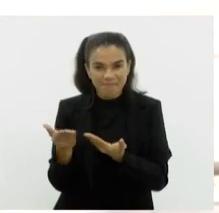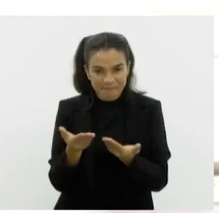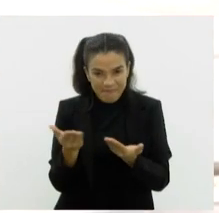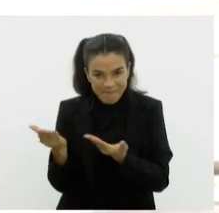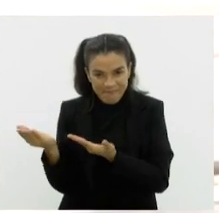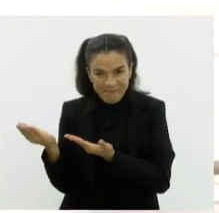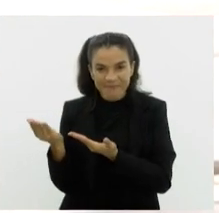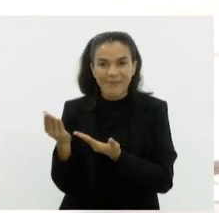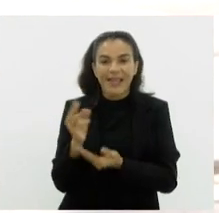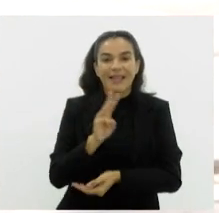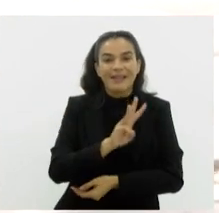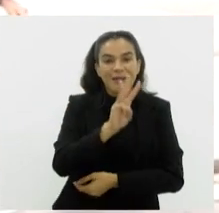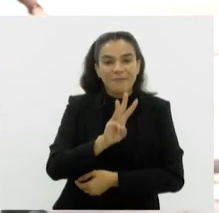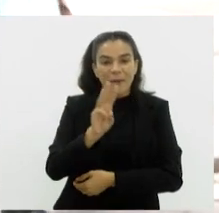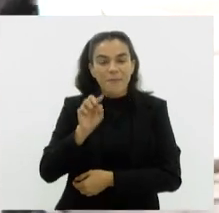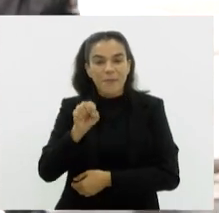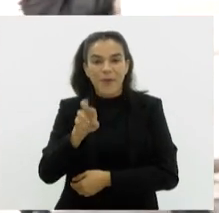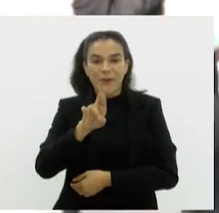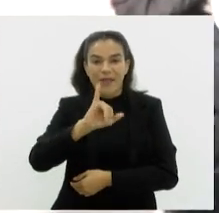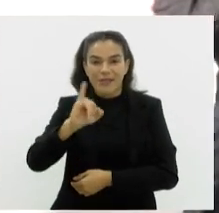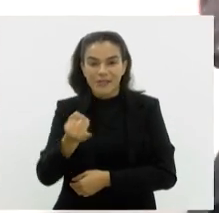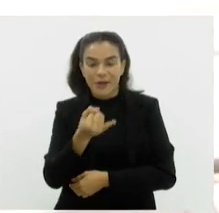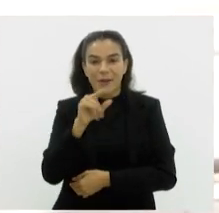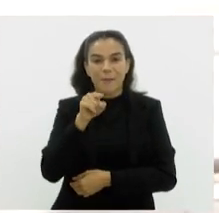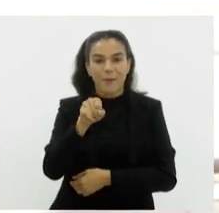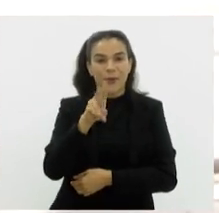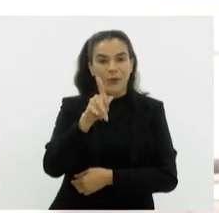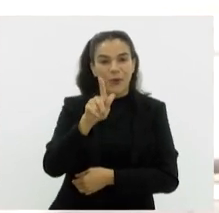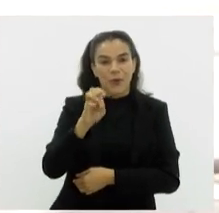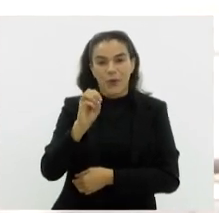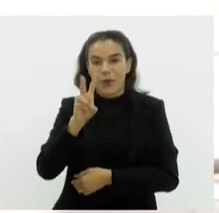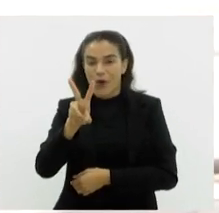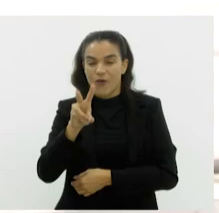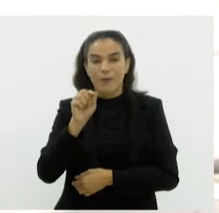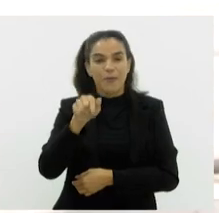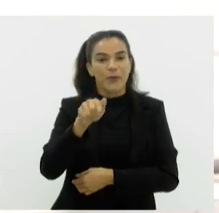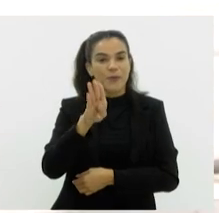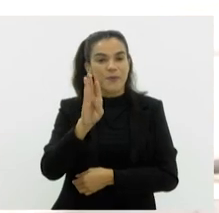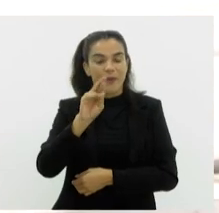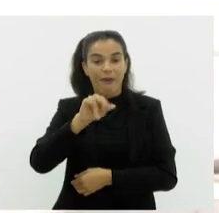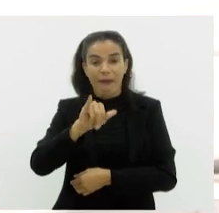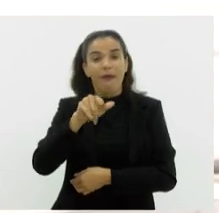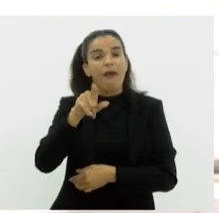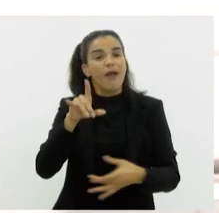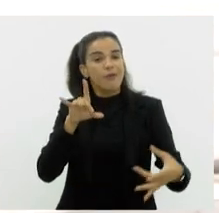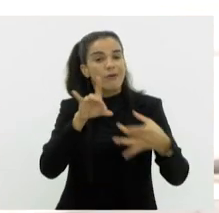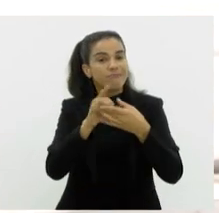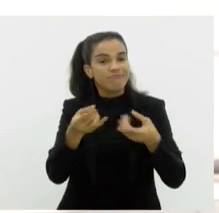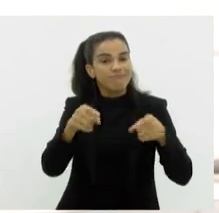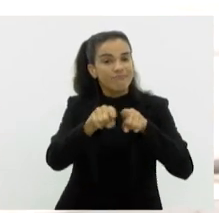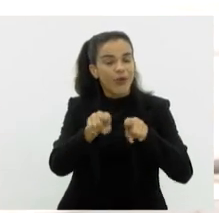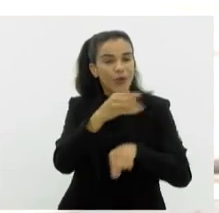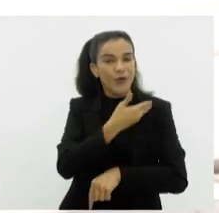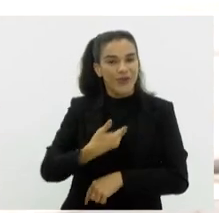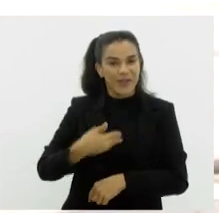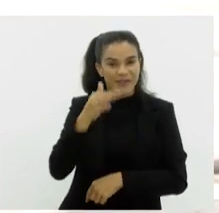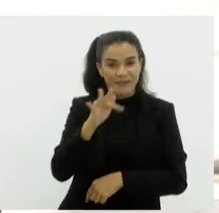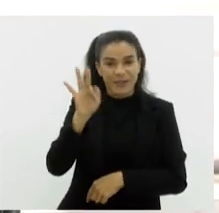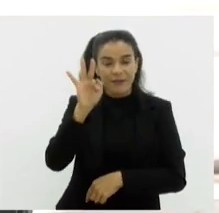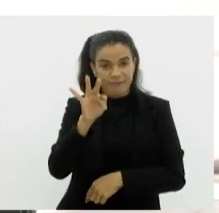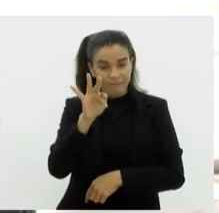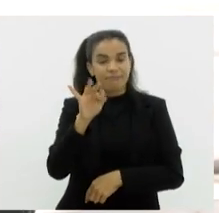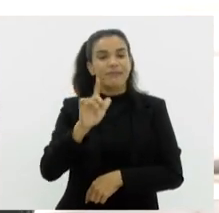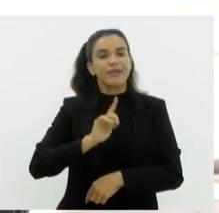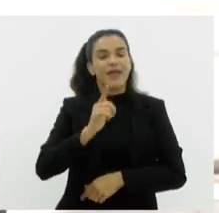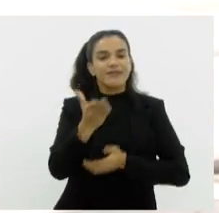www.rj.gov.br Lá você vai se logar com o seu Gov.br, que é uma parceria nossa com o governo federal, e ali você vai